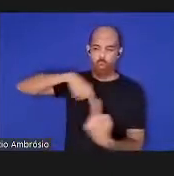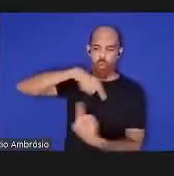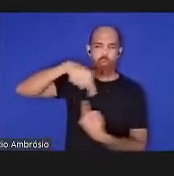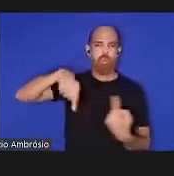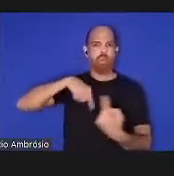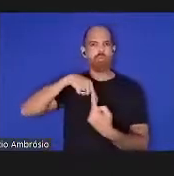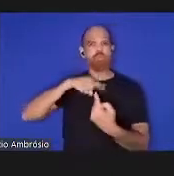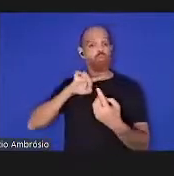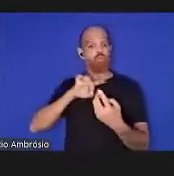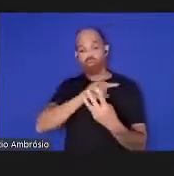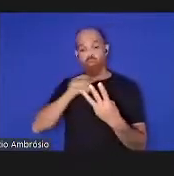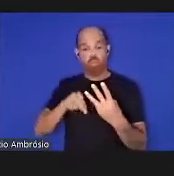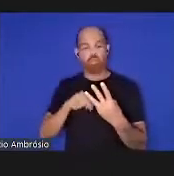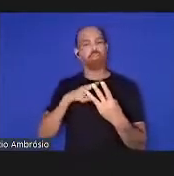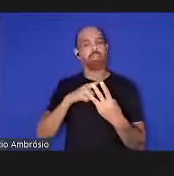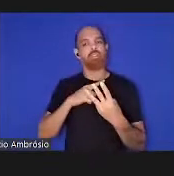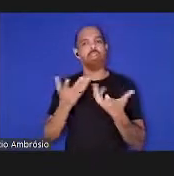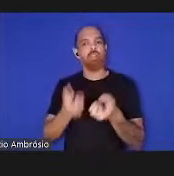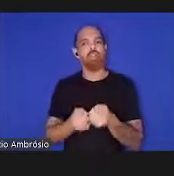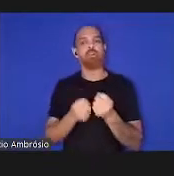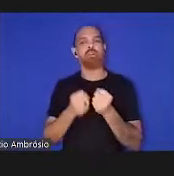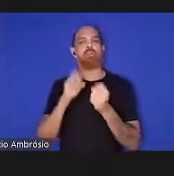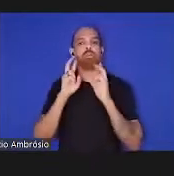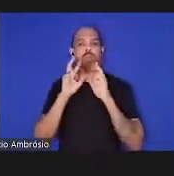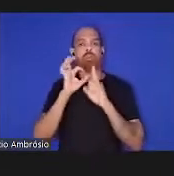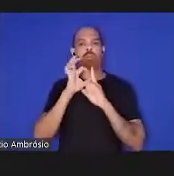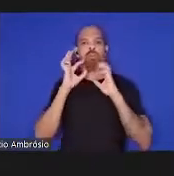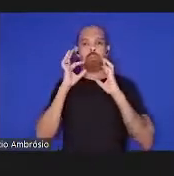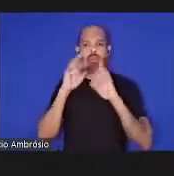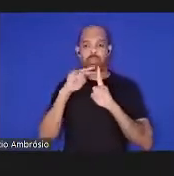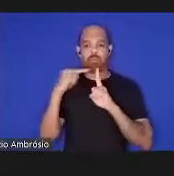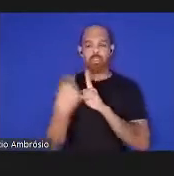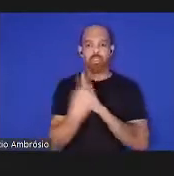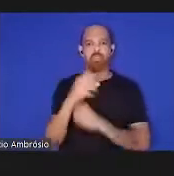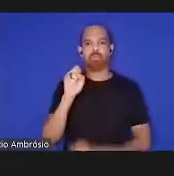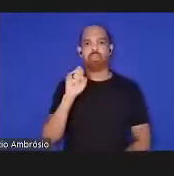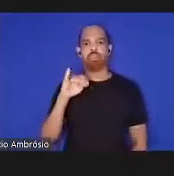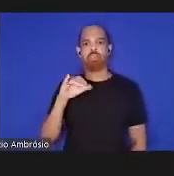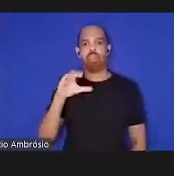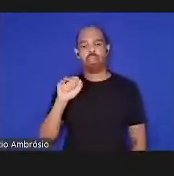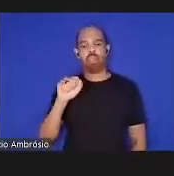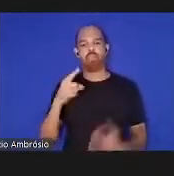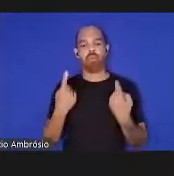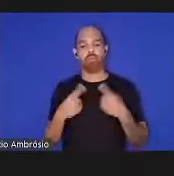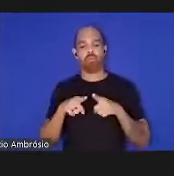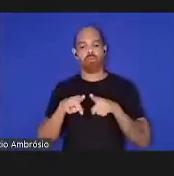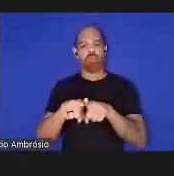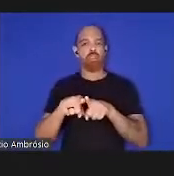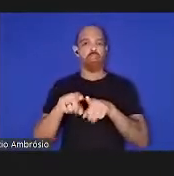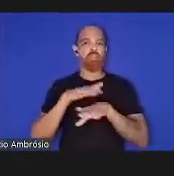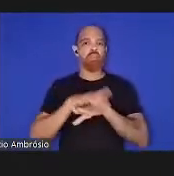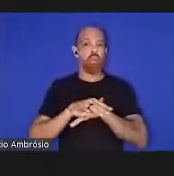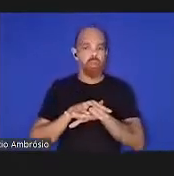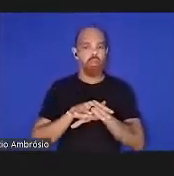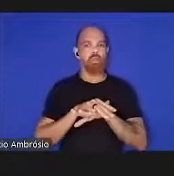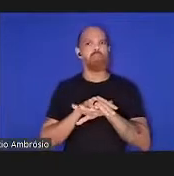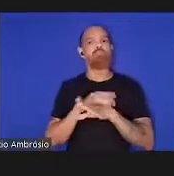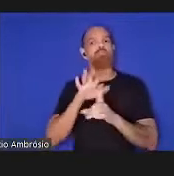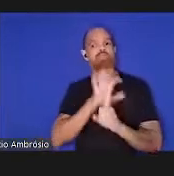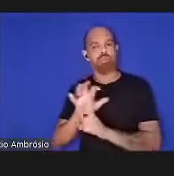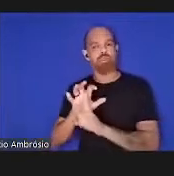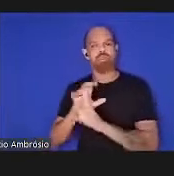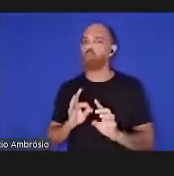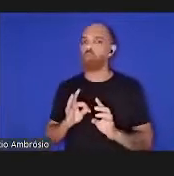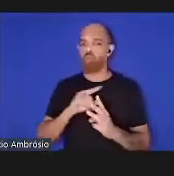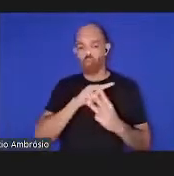perspectiva sindémica da co-ocorrência sinérgica de eventos de saúde e seus determinantes todas reconhecem